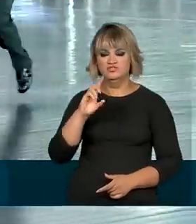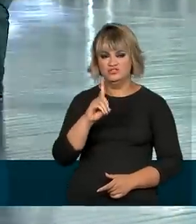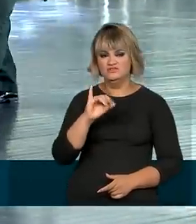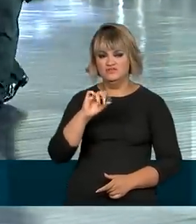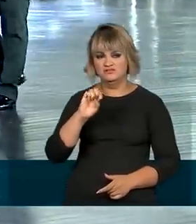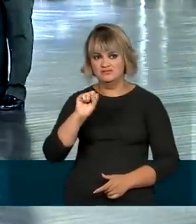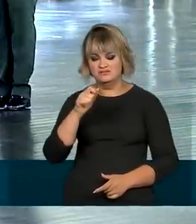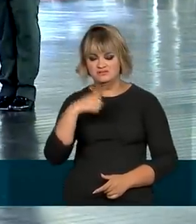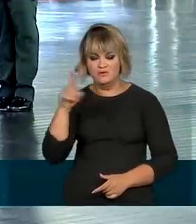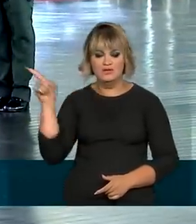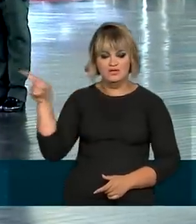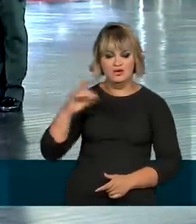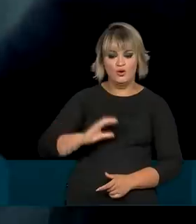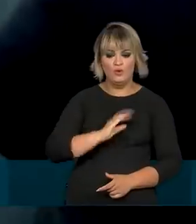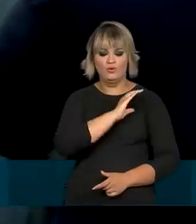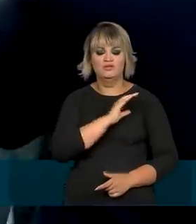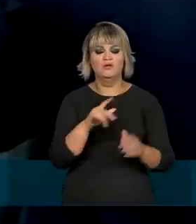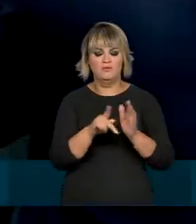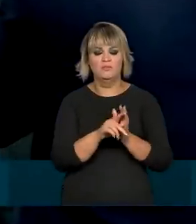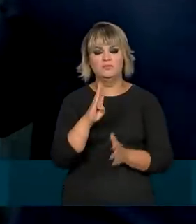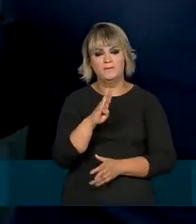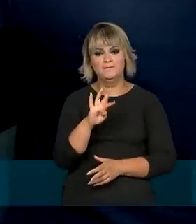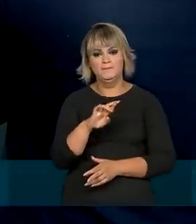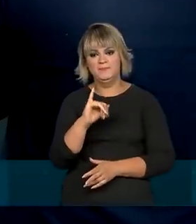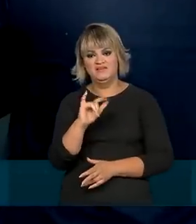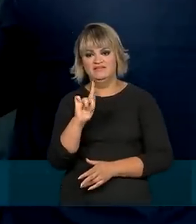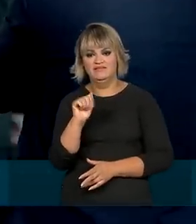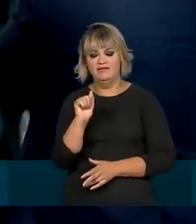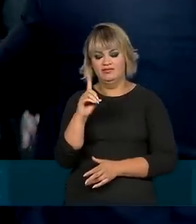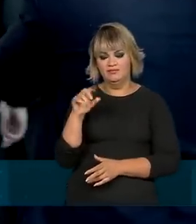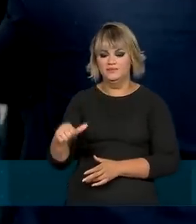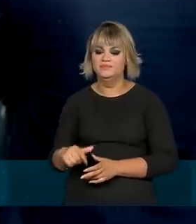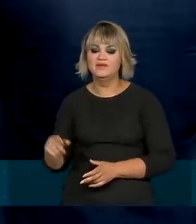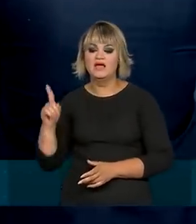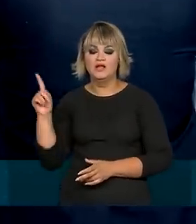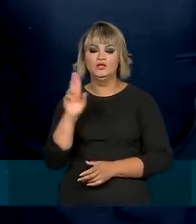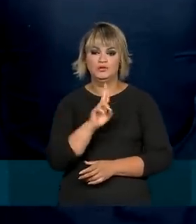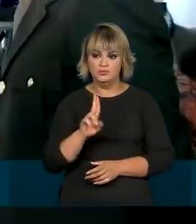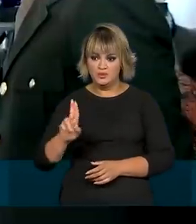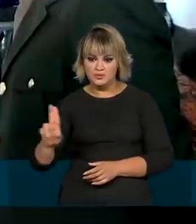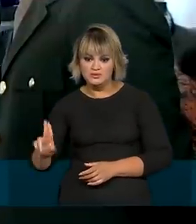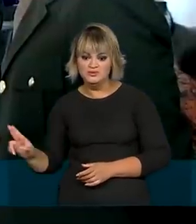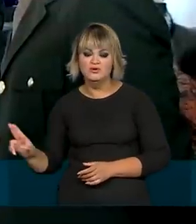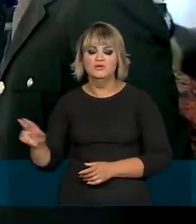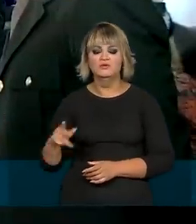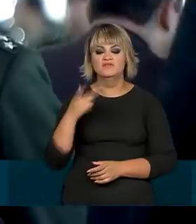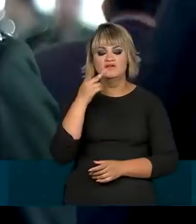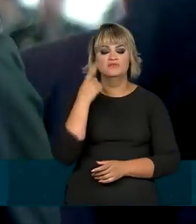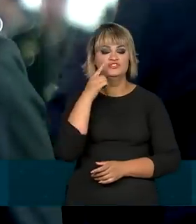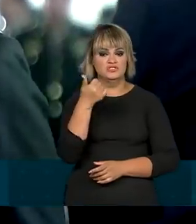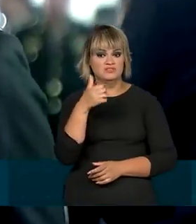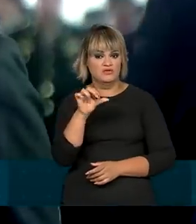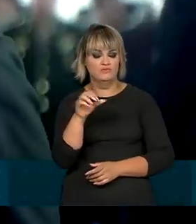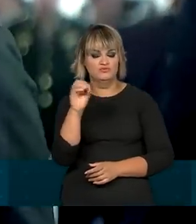para a patente de general de brigada. Os militares recém-promovidos tiveram os nomes anunciados em 19 de outubro